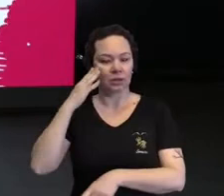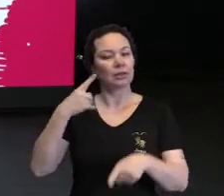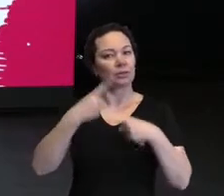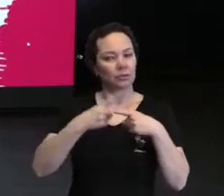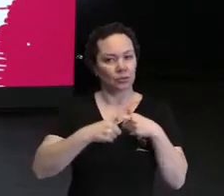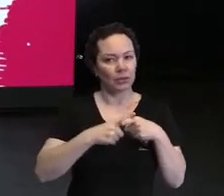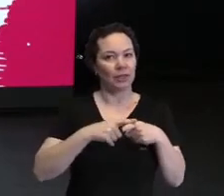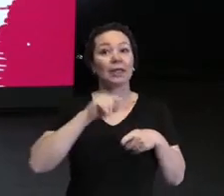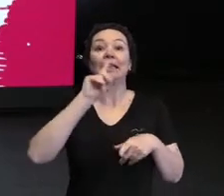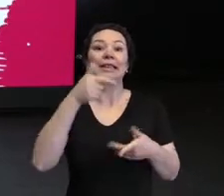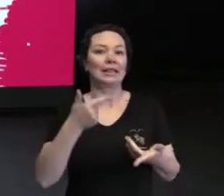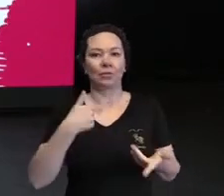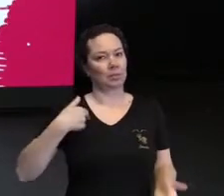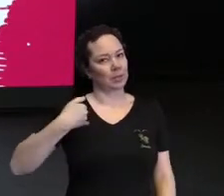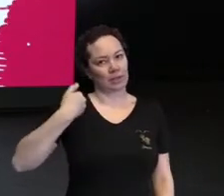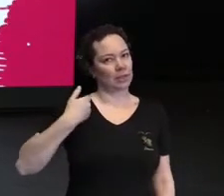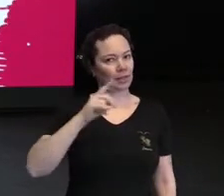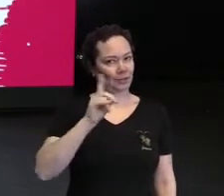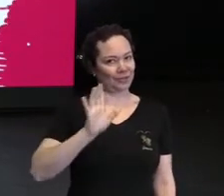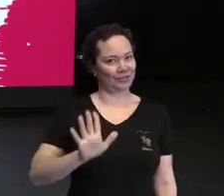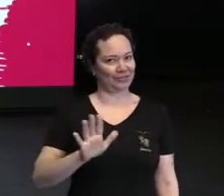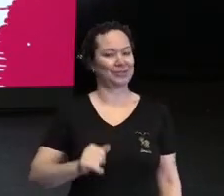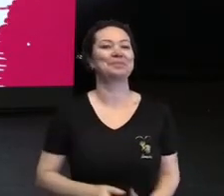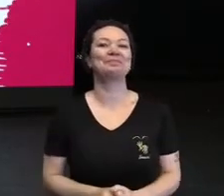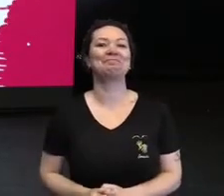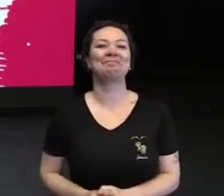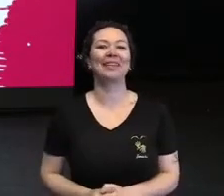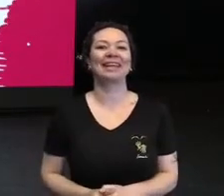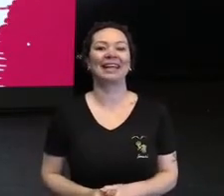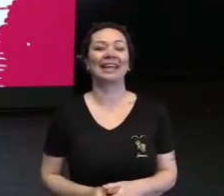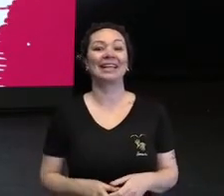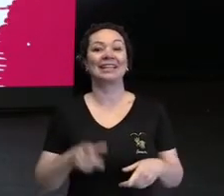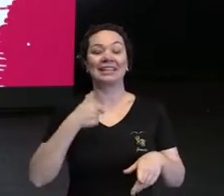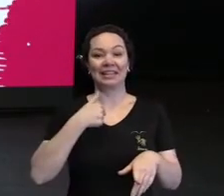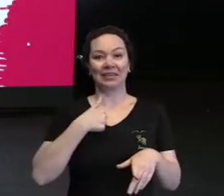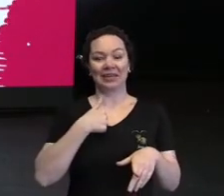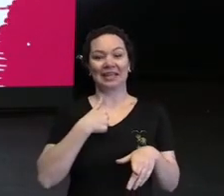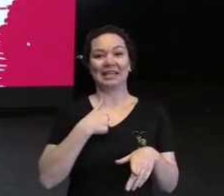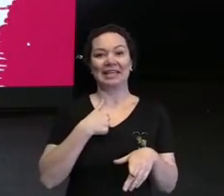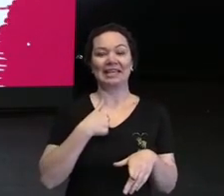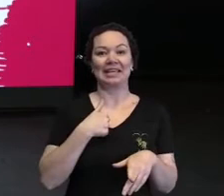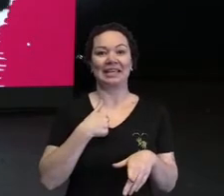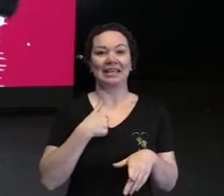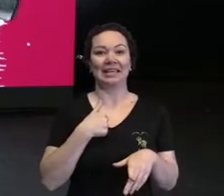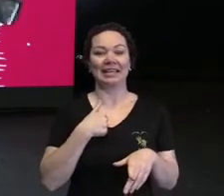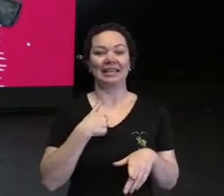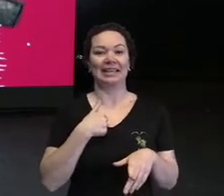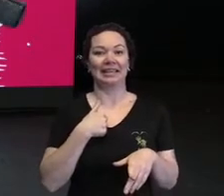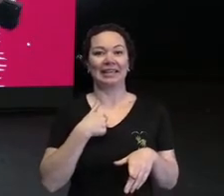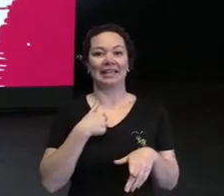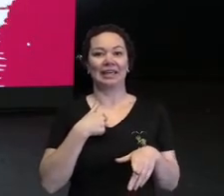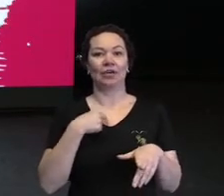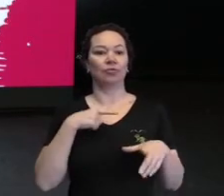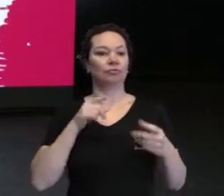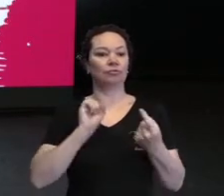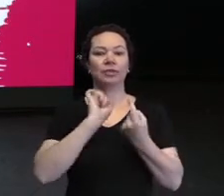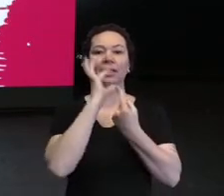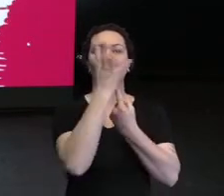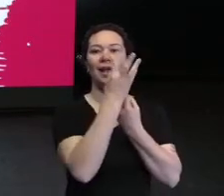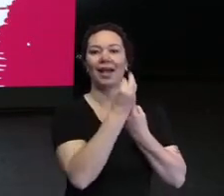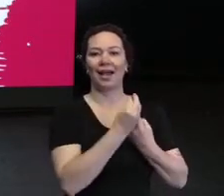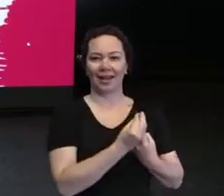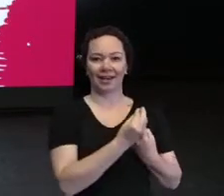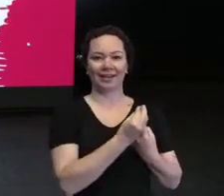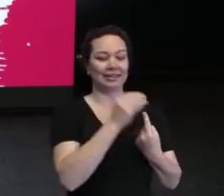Já adianto que não é a minha idade, tá pessoal? Então, eu sou muito ligada nas artes, né? Essa foto para